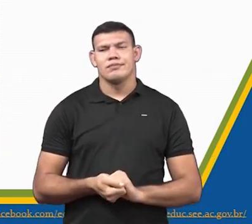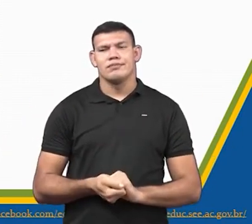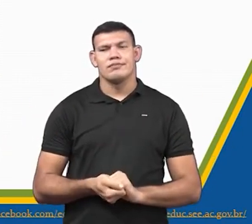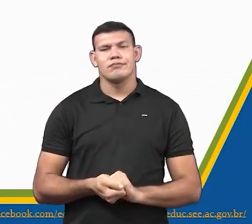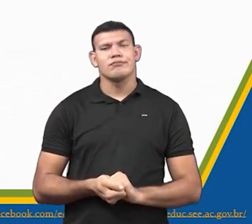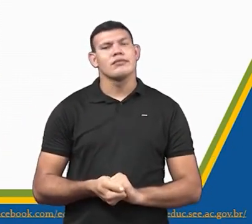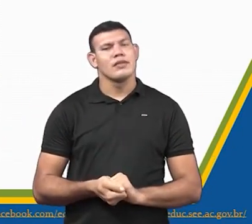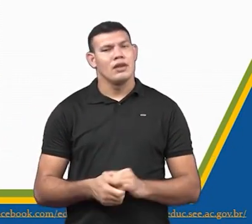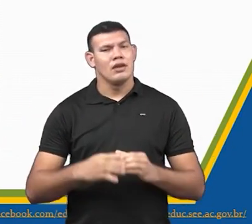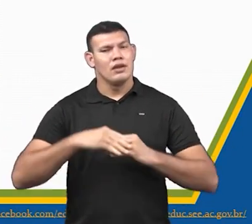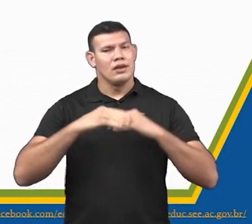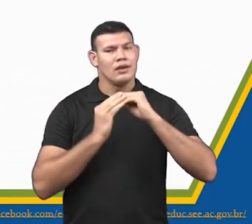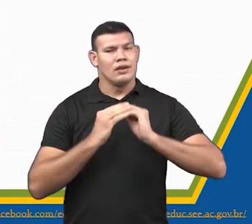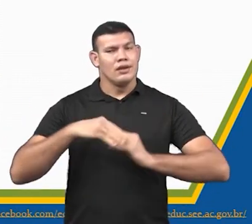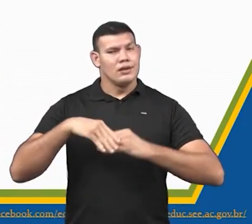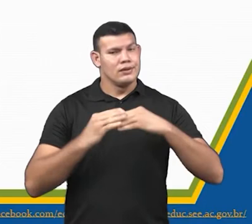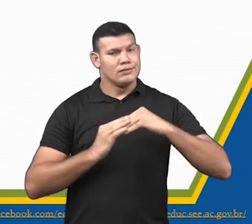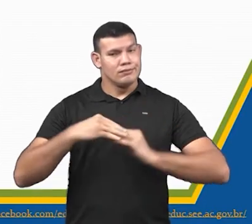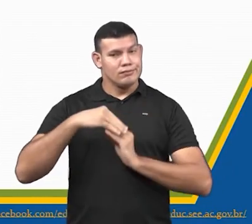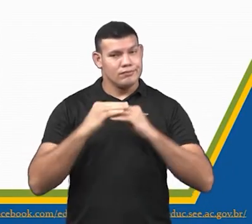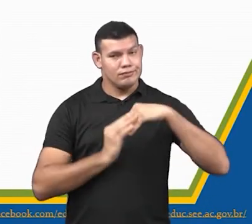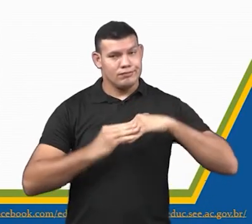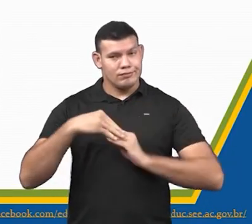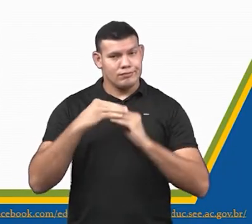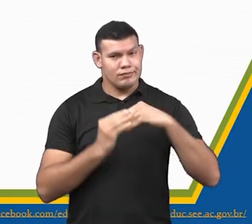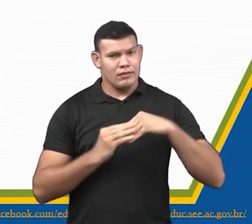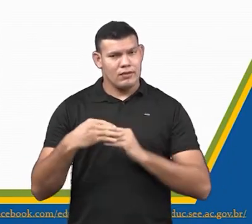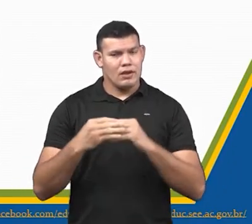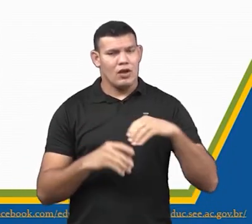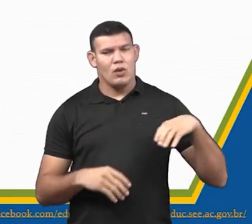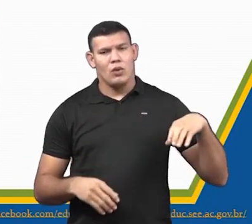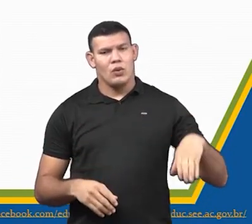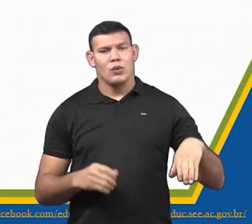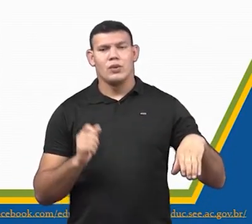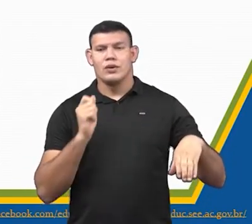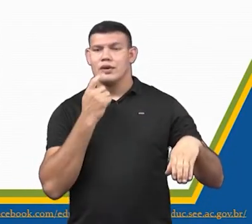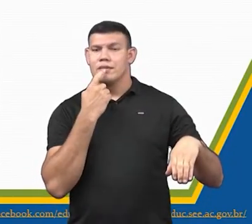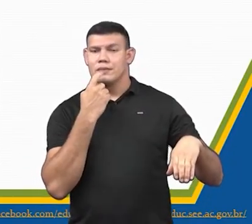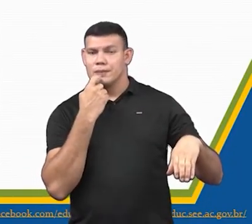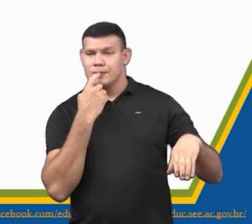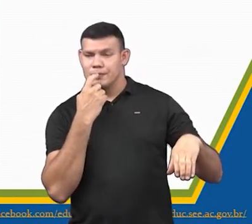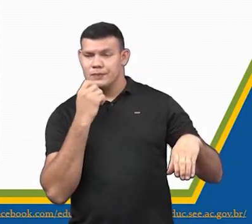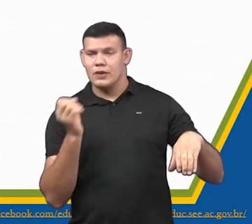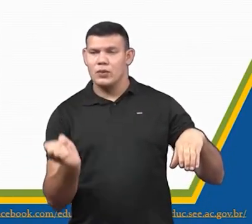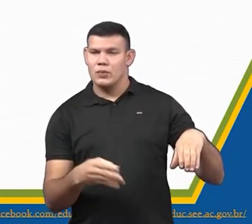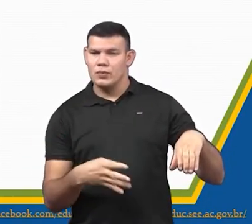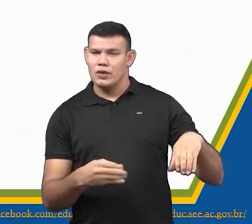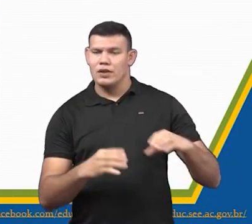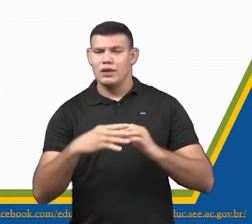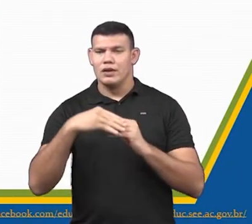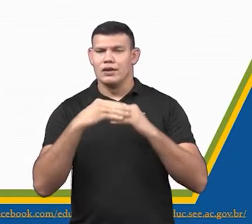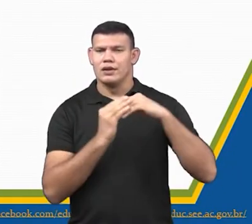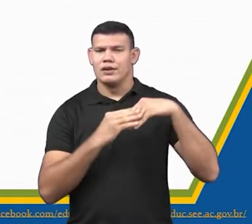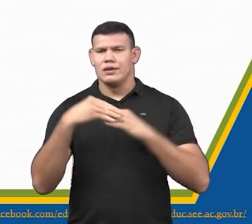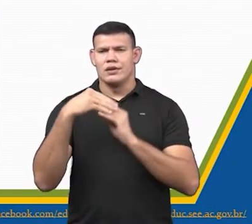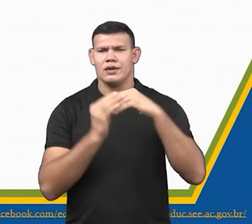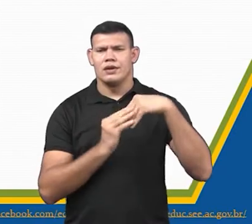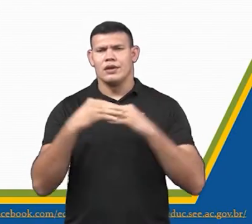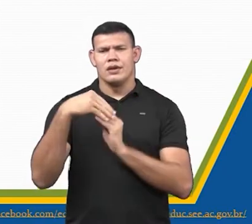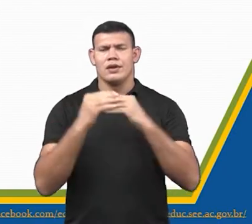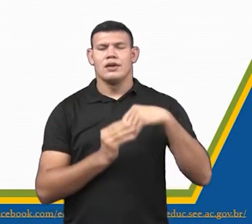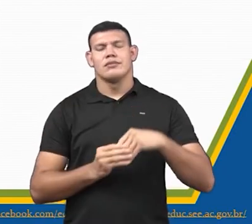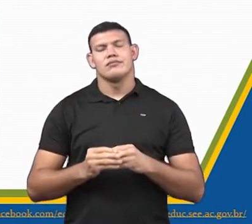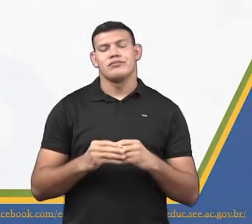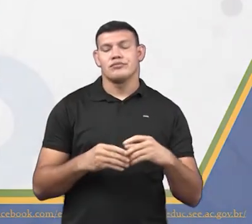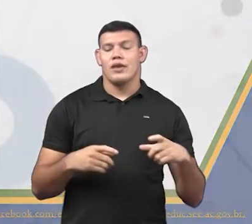o plástico. Toda vez que você vê uma lixeirinha vermelha, você já sabe que ela é para plástico. Aí eu estou lá com